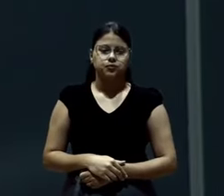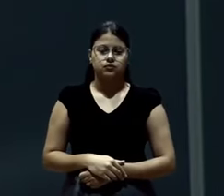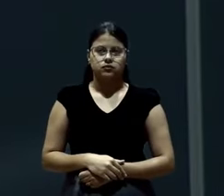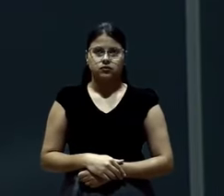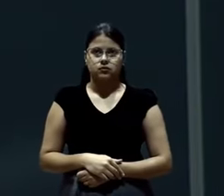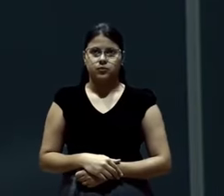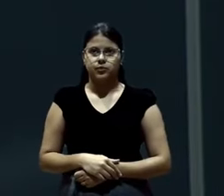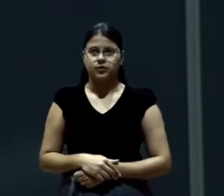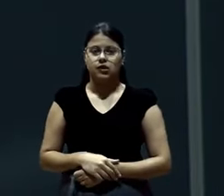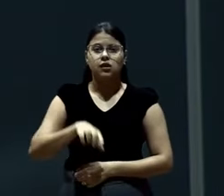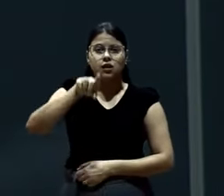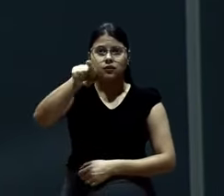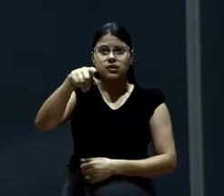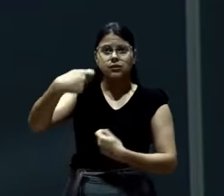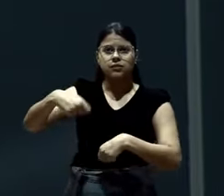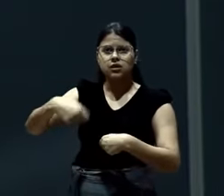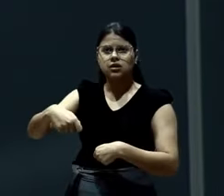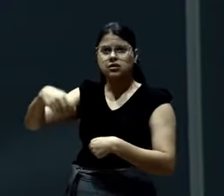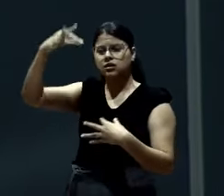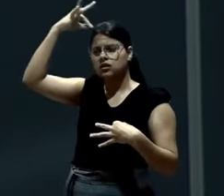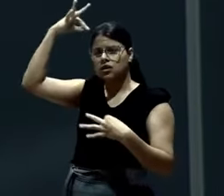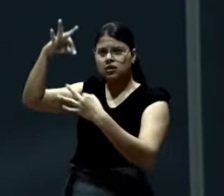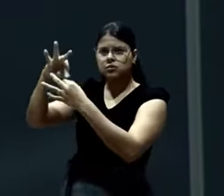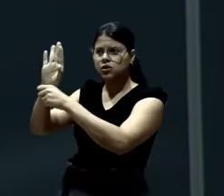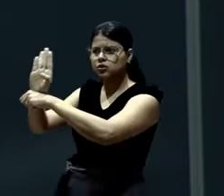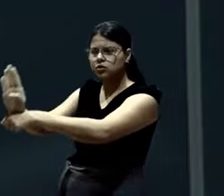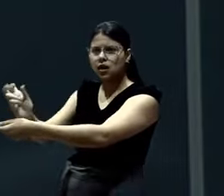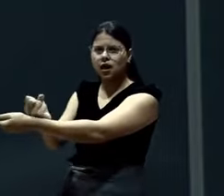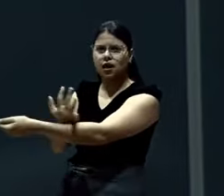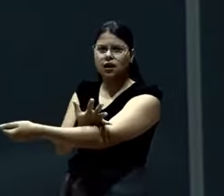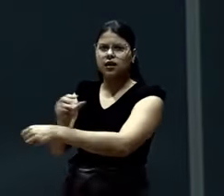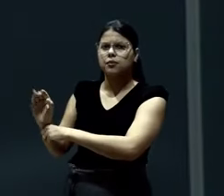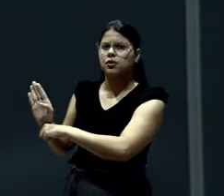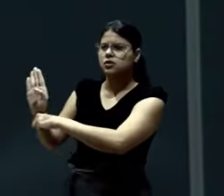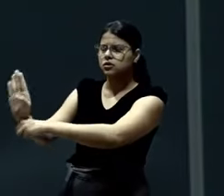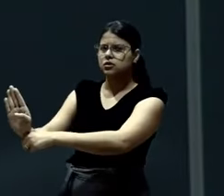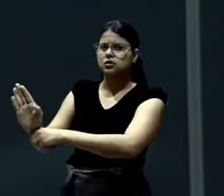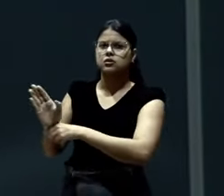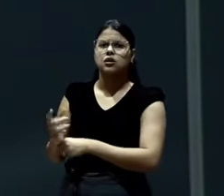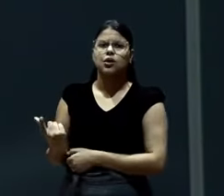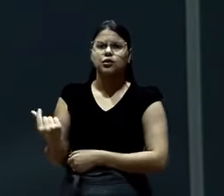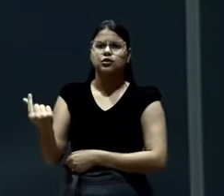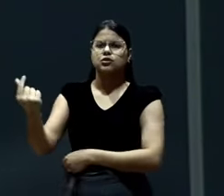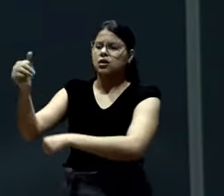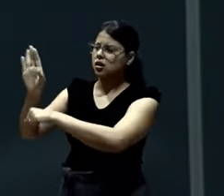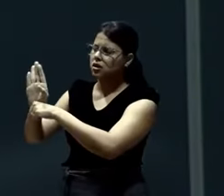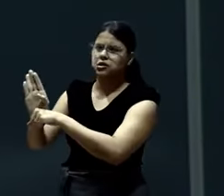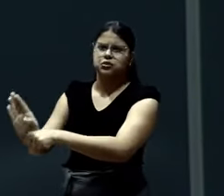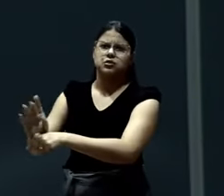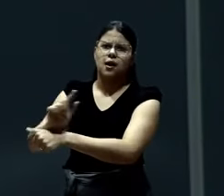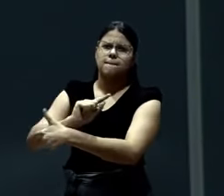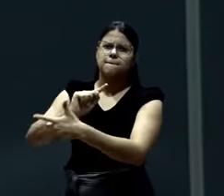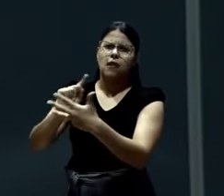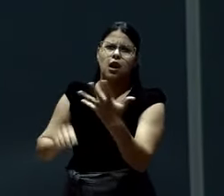Se é ajuda espiritual. Se é ajuda emocional. Se é ajuda na área financeira. É esse que está